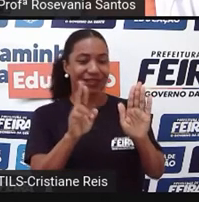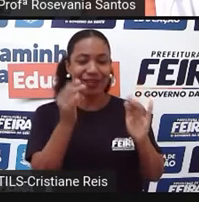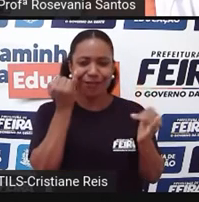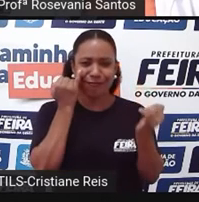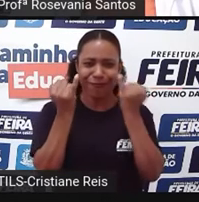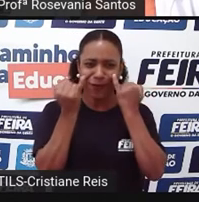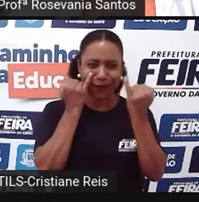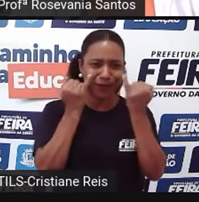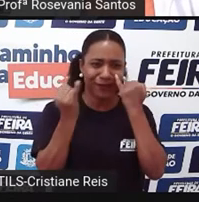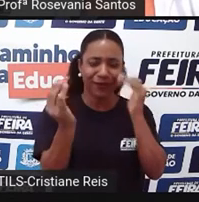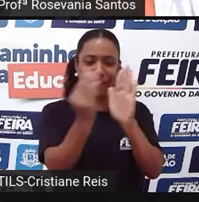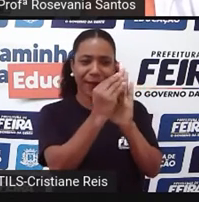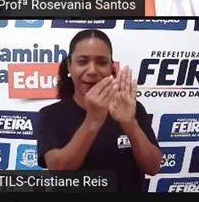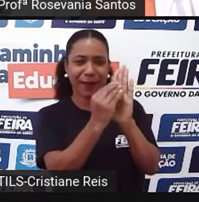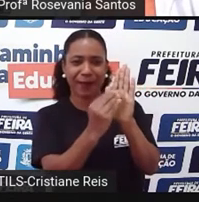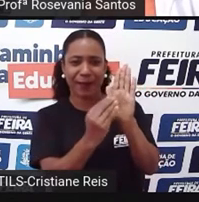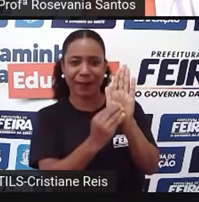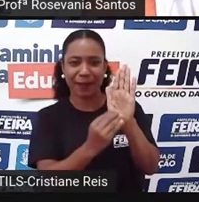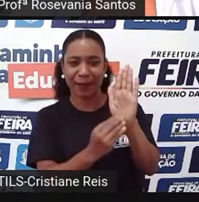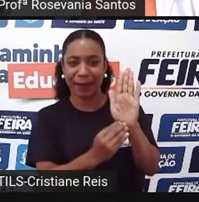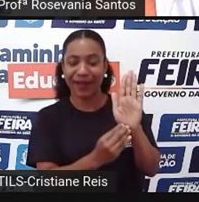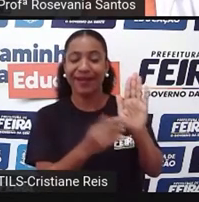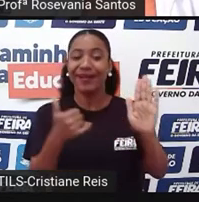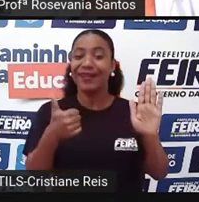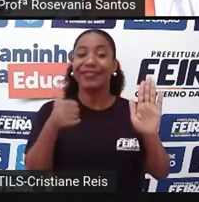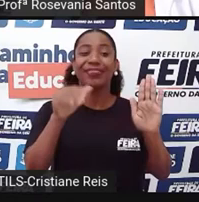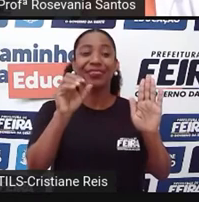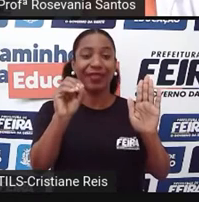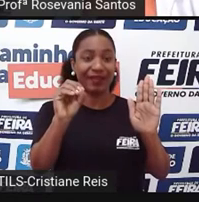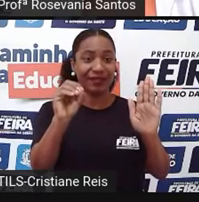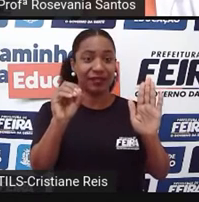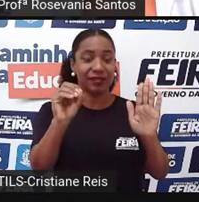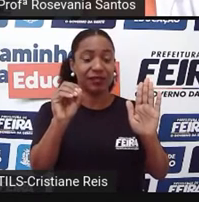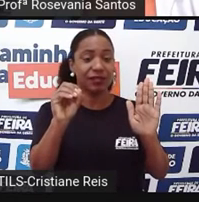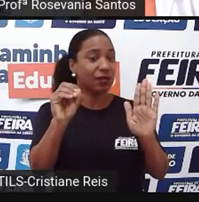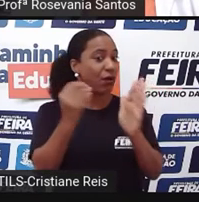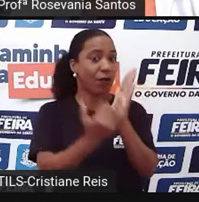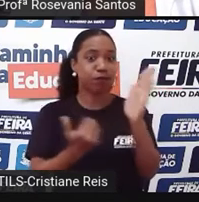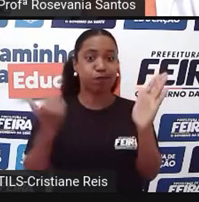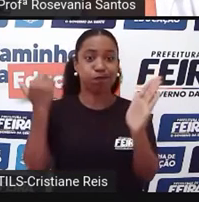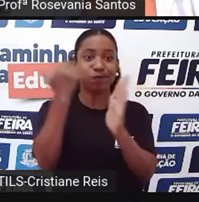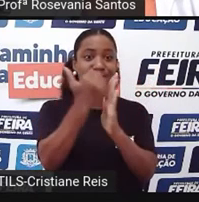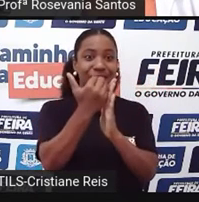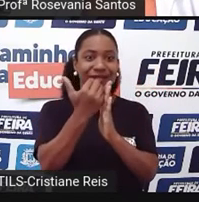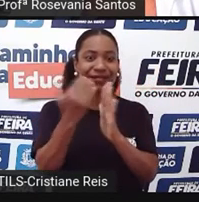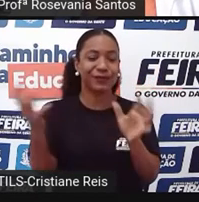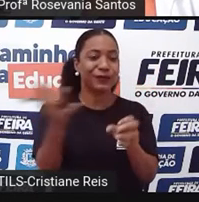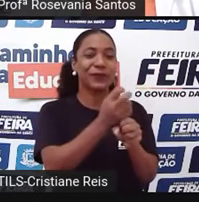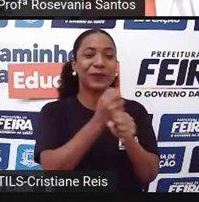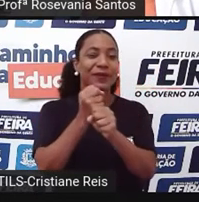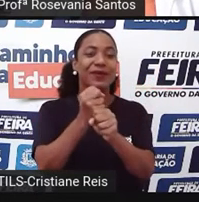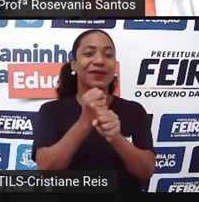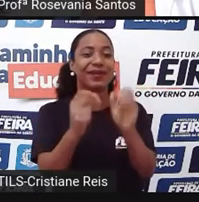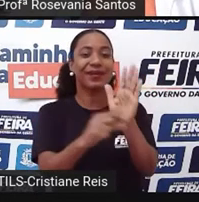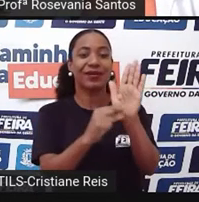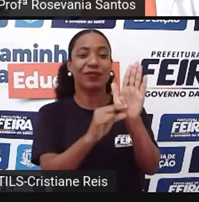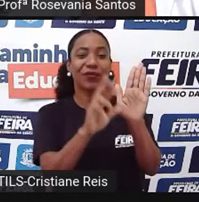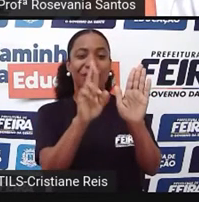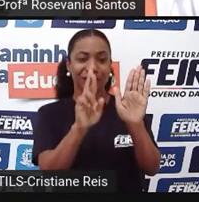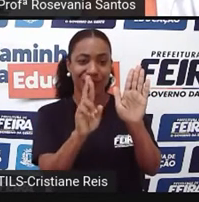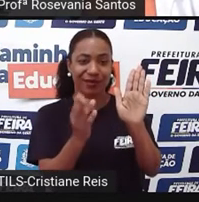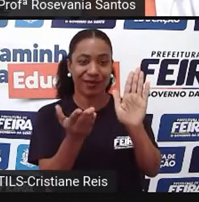passamos a ter das 10, agora nós temos 28, né, 28 tipos de